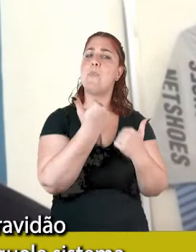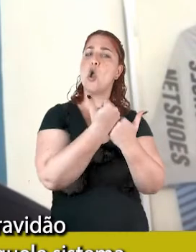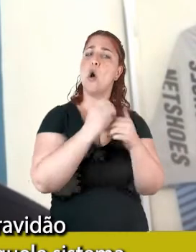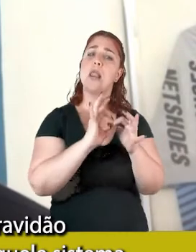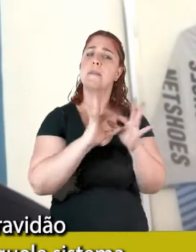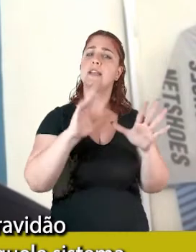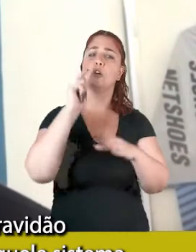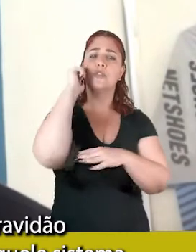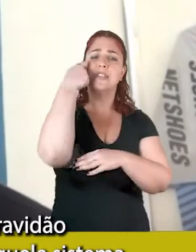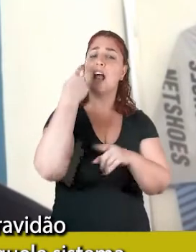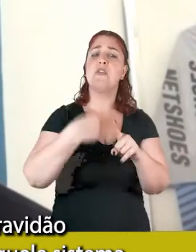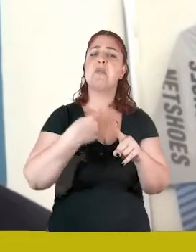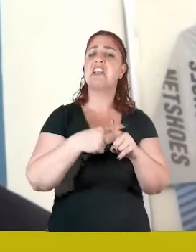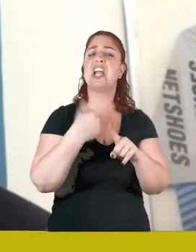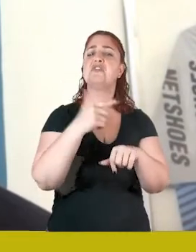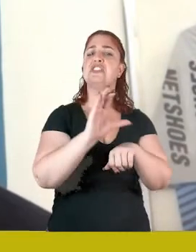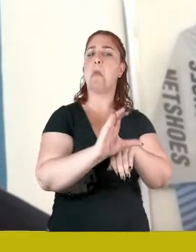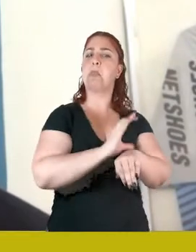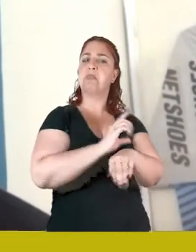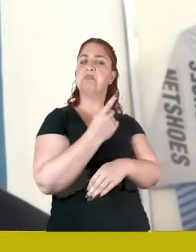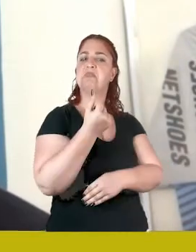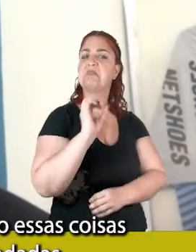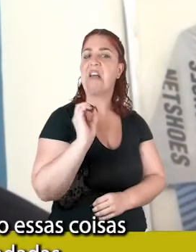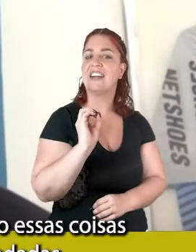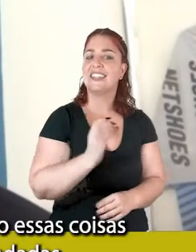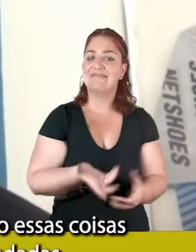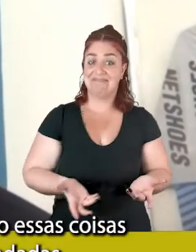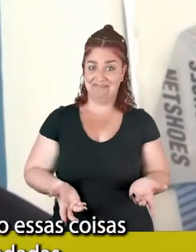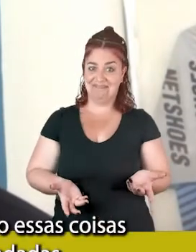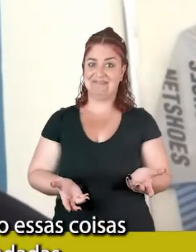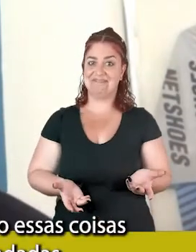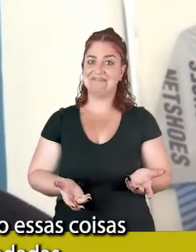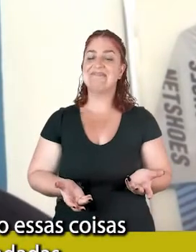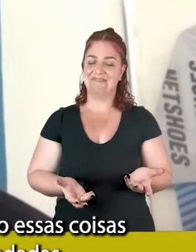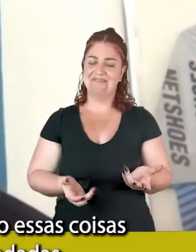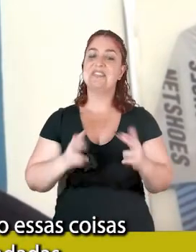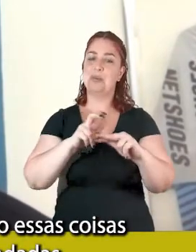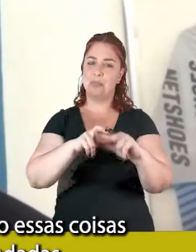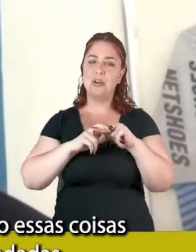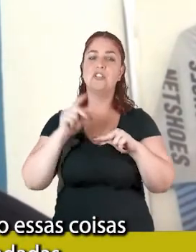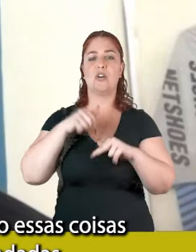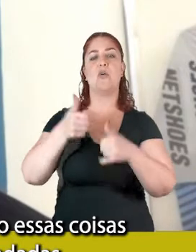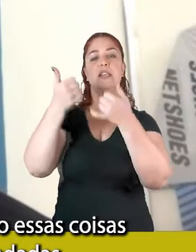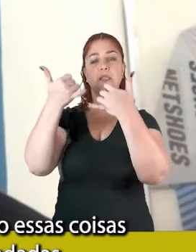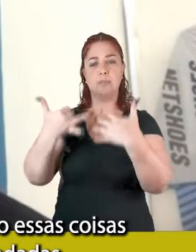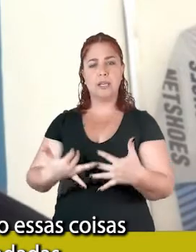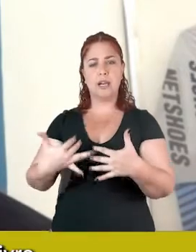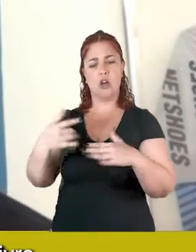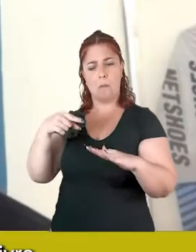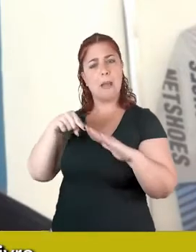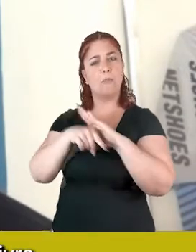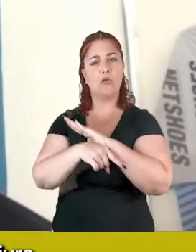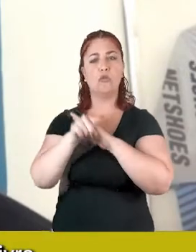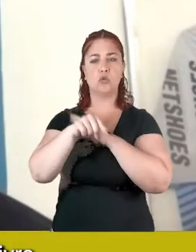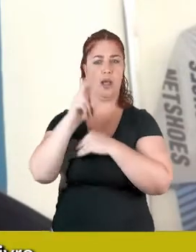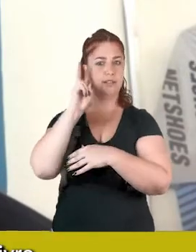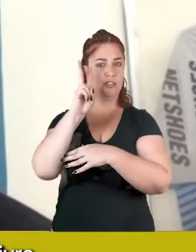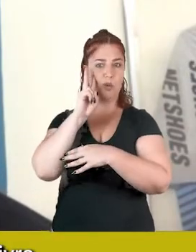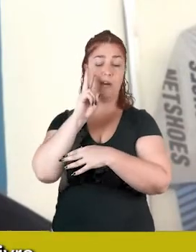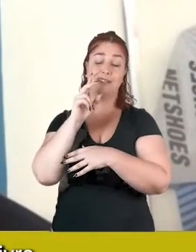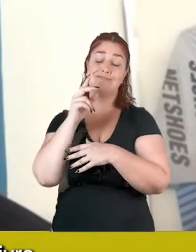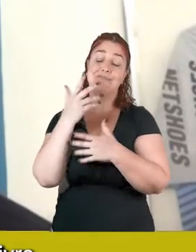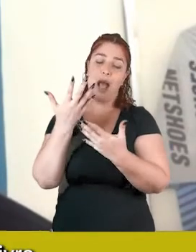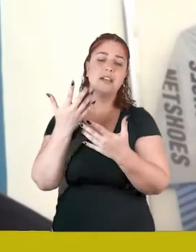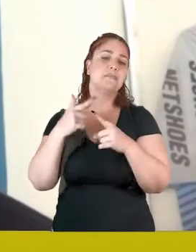escravidão, porque não lucrava com aquele sistema. Então, eu venho explicando essas coisas muito mais aprofundadas, que não cabiam nesse livro.